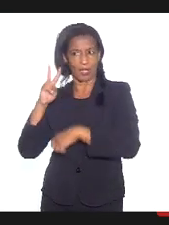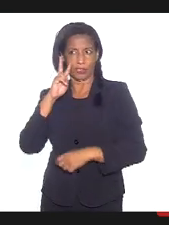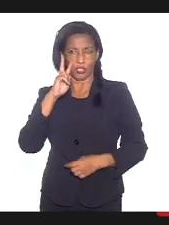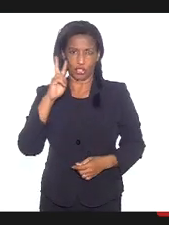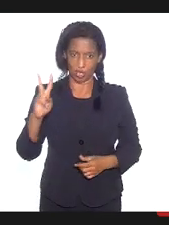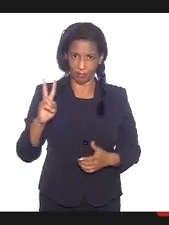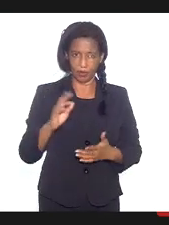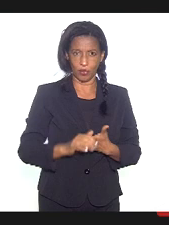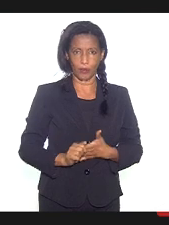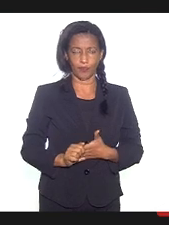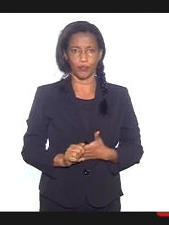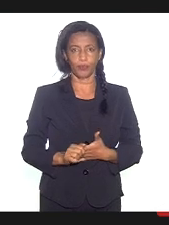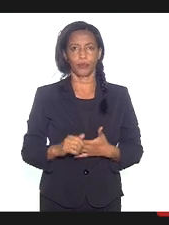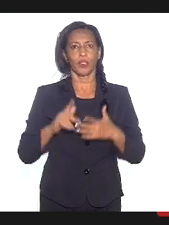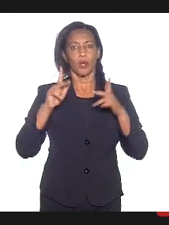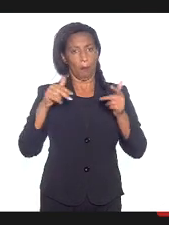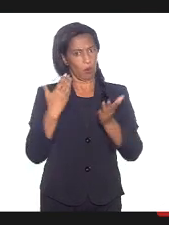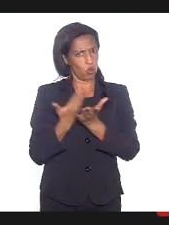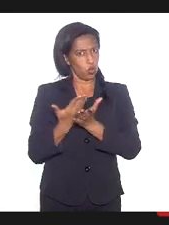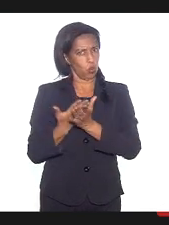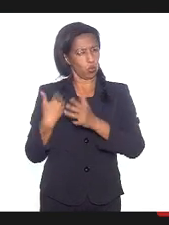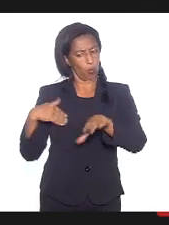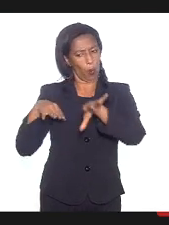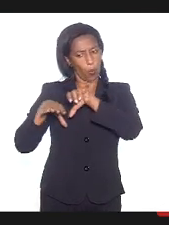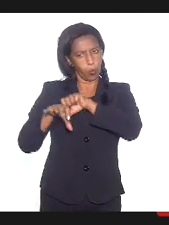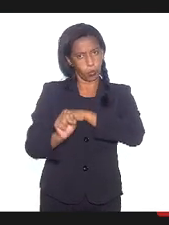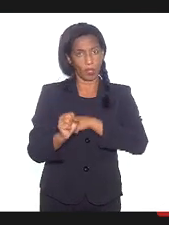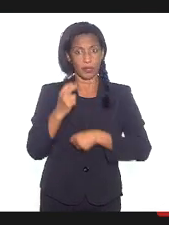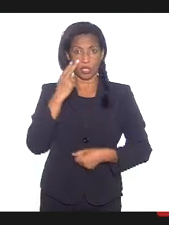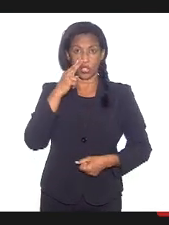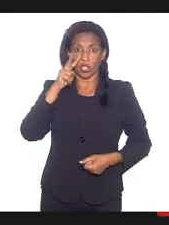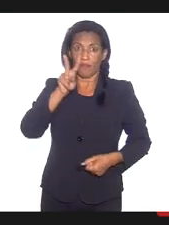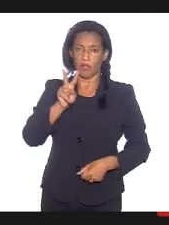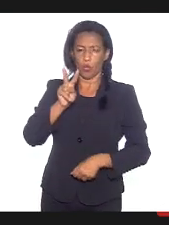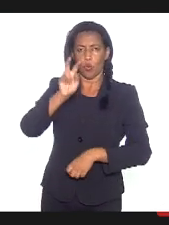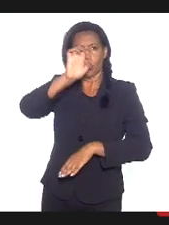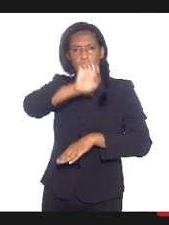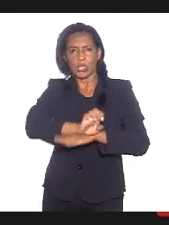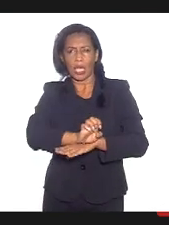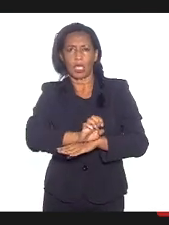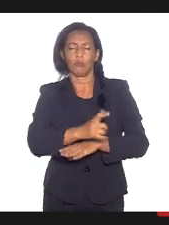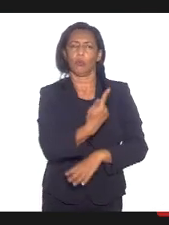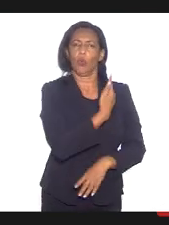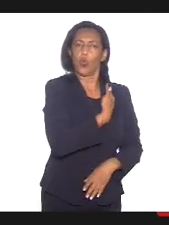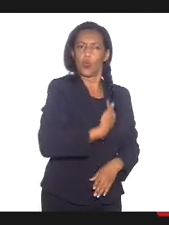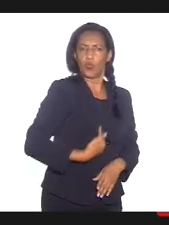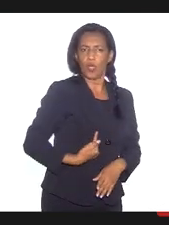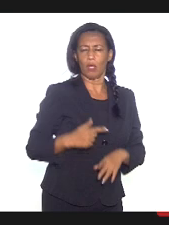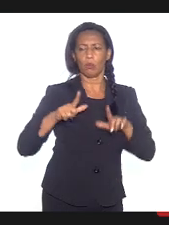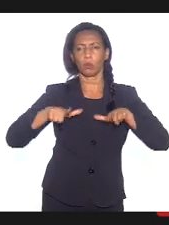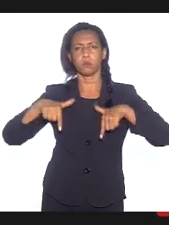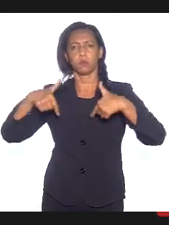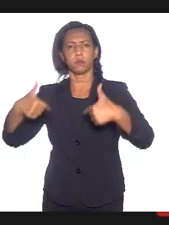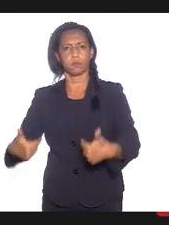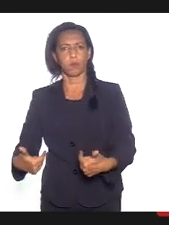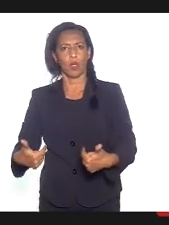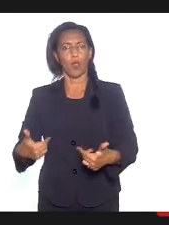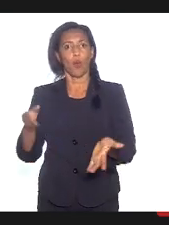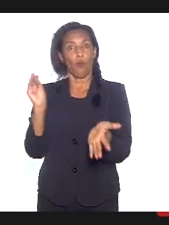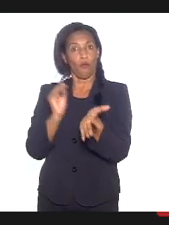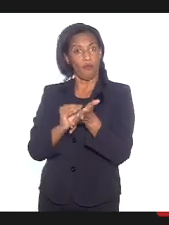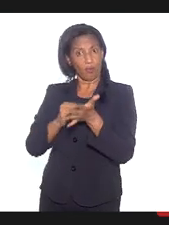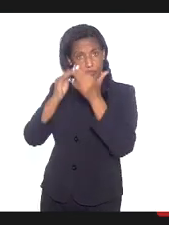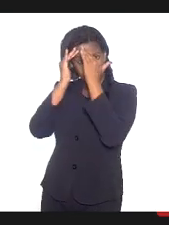estudo acadêmico, se no passado nós vimos, muitas vezes, o Estado, ou seja, o governo, atuando com intolerância